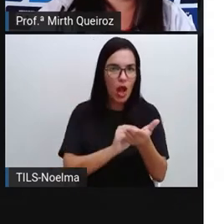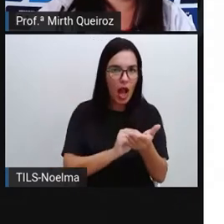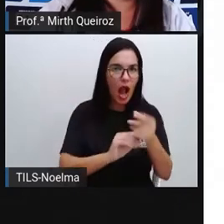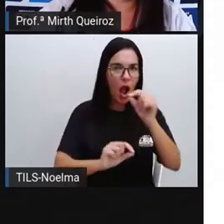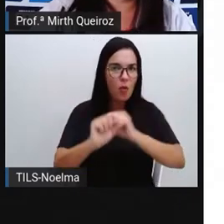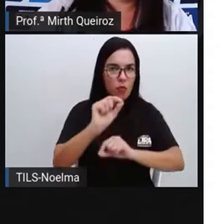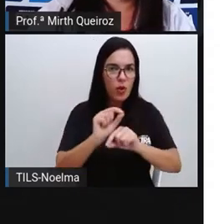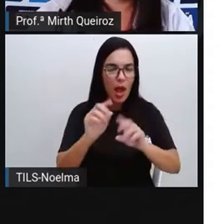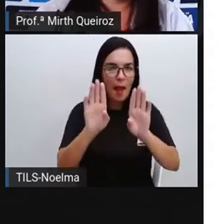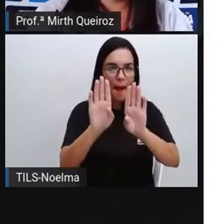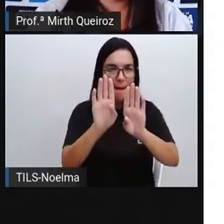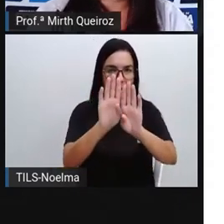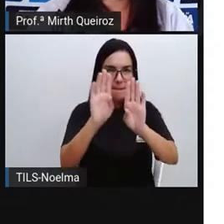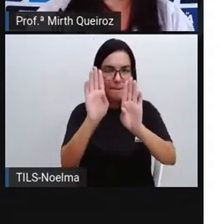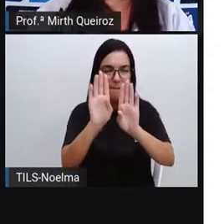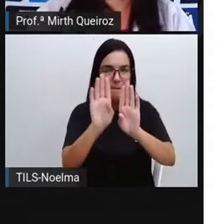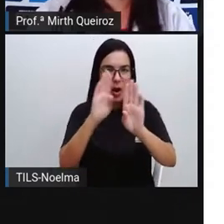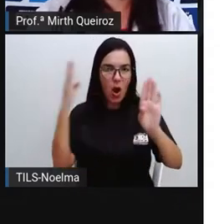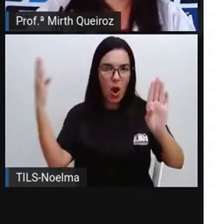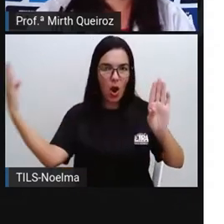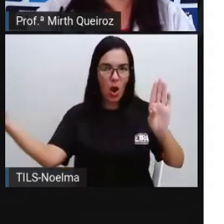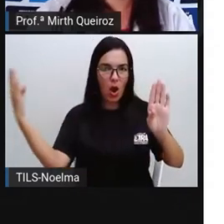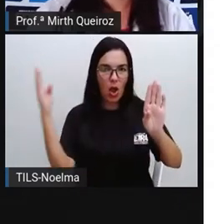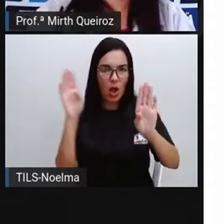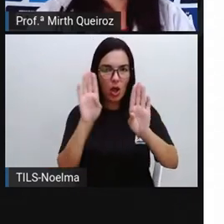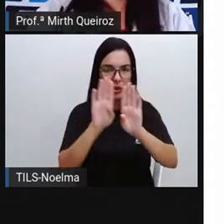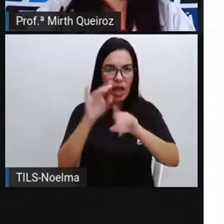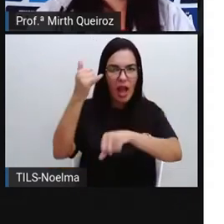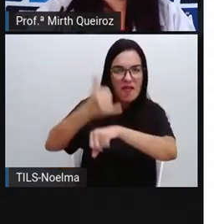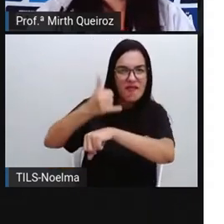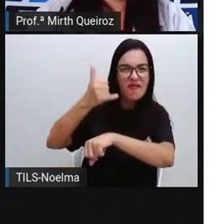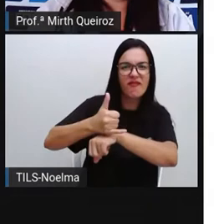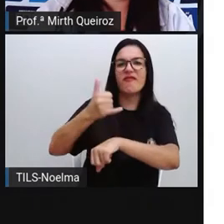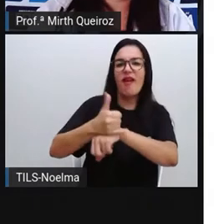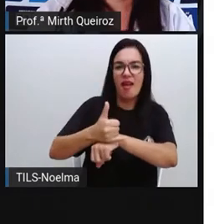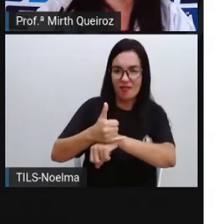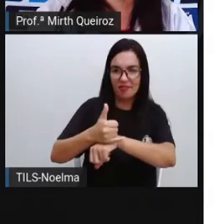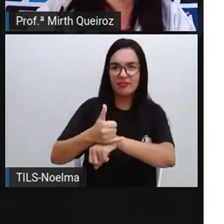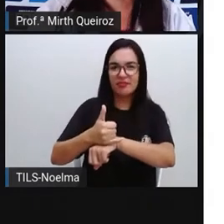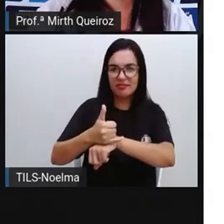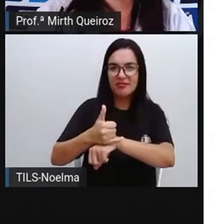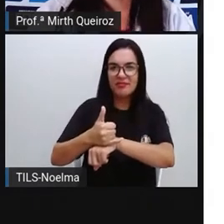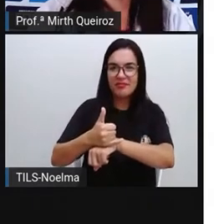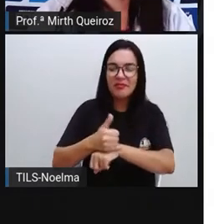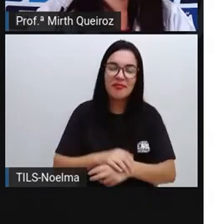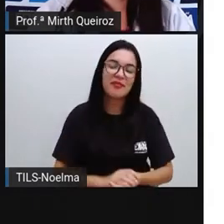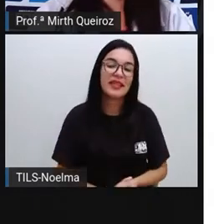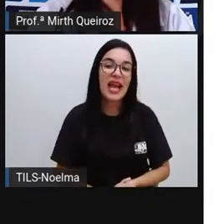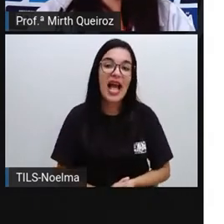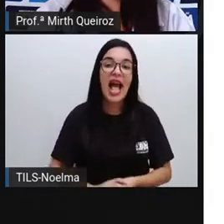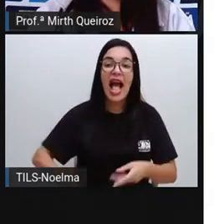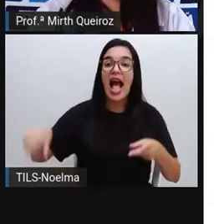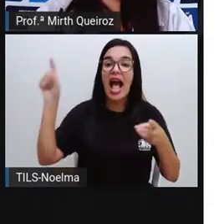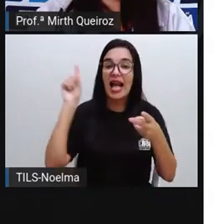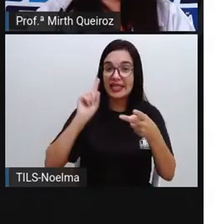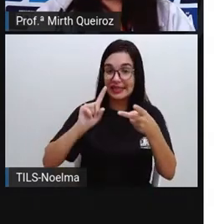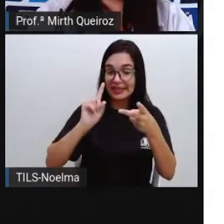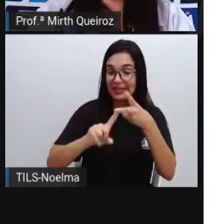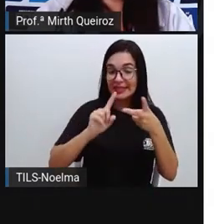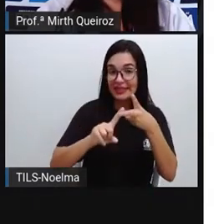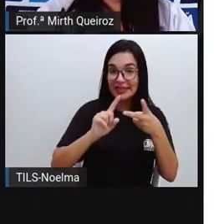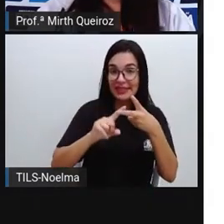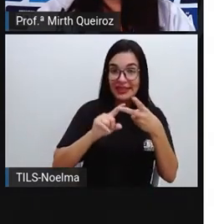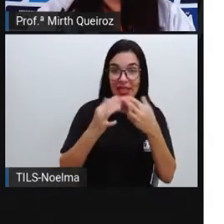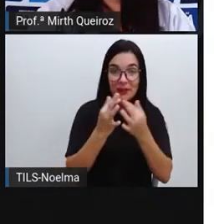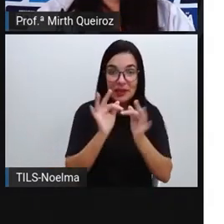palavras dentro de frases. Olha só. Indicando aí liga de ferro. Mandei pôr uma porta de